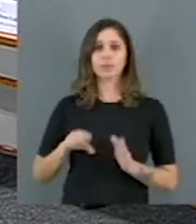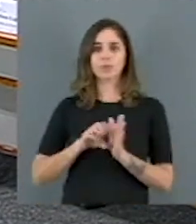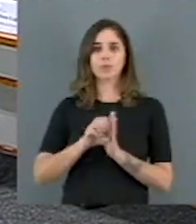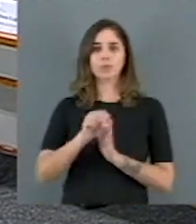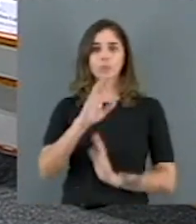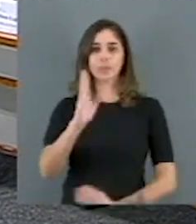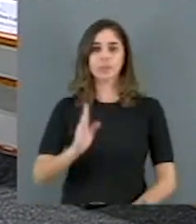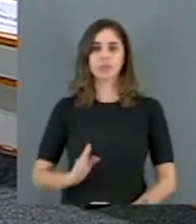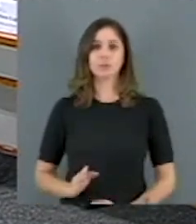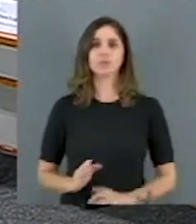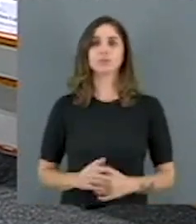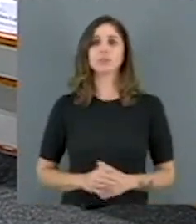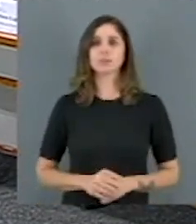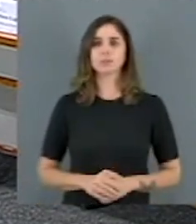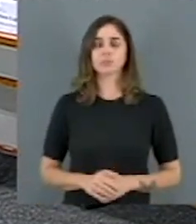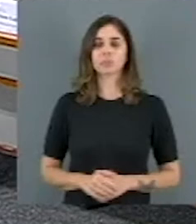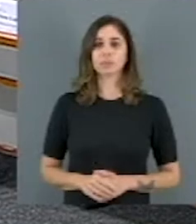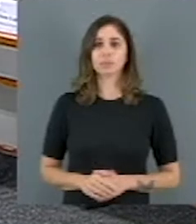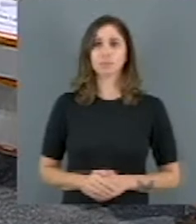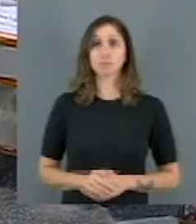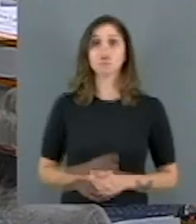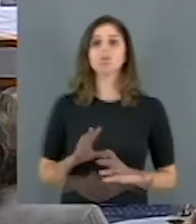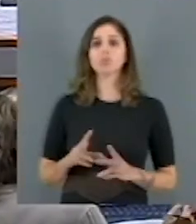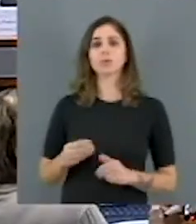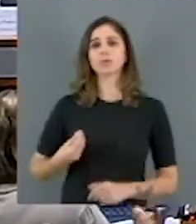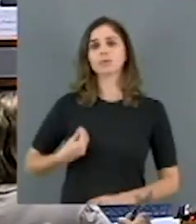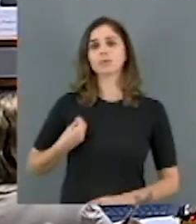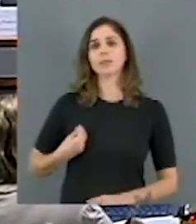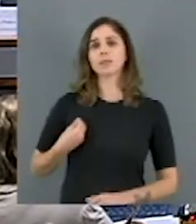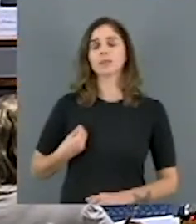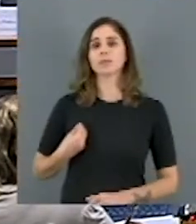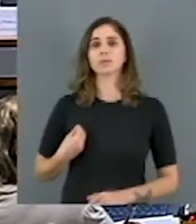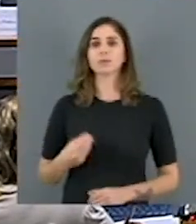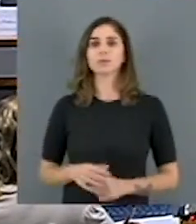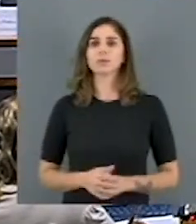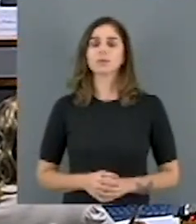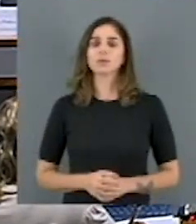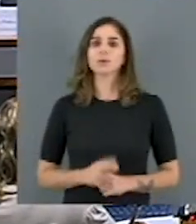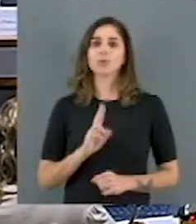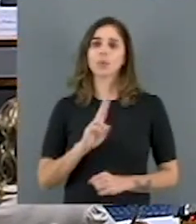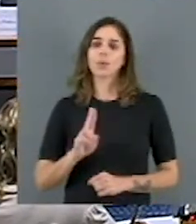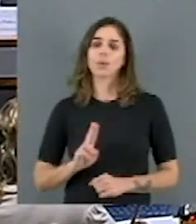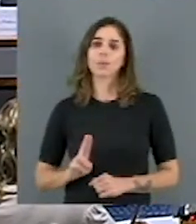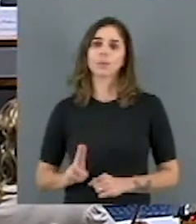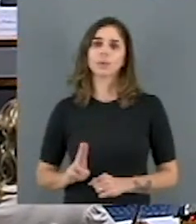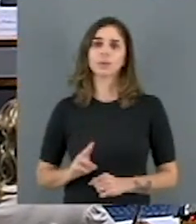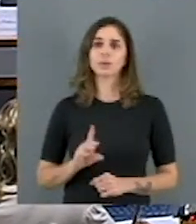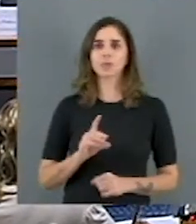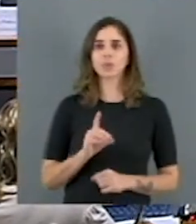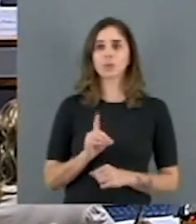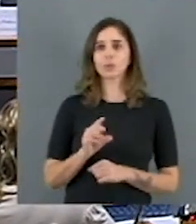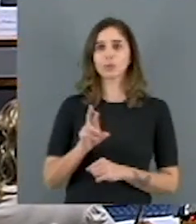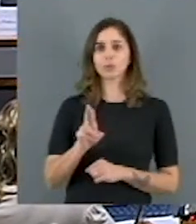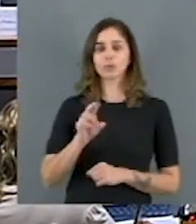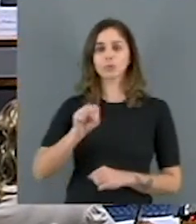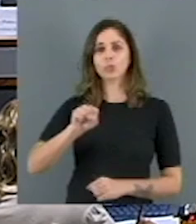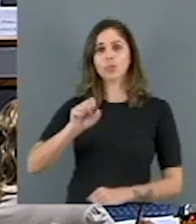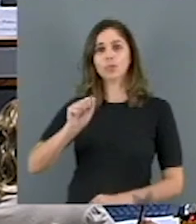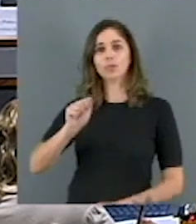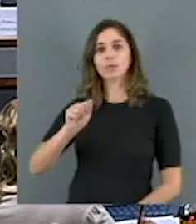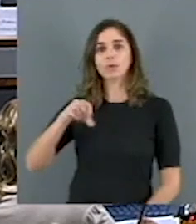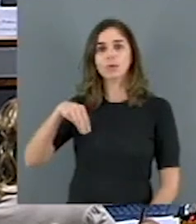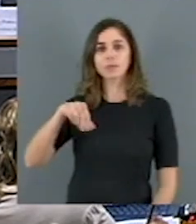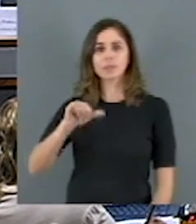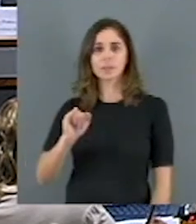Federal para debater sobre a violência nas escolas. O acirramento do problema tem preocupado a comunidade escolar,